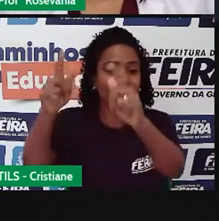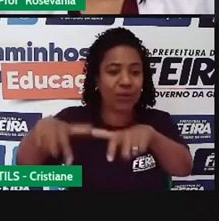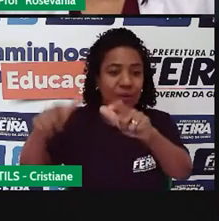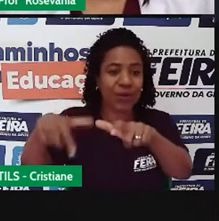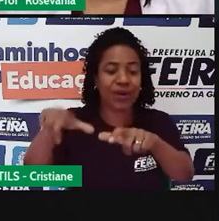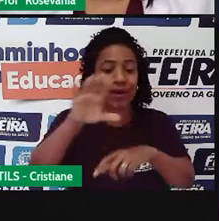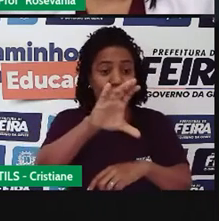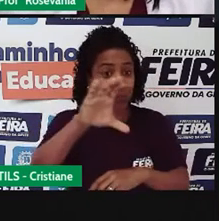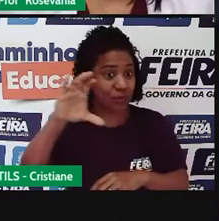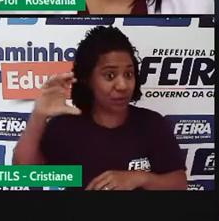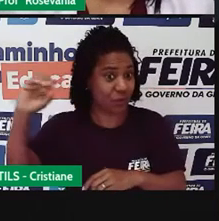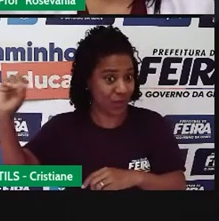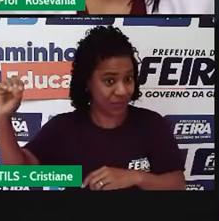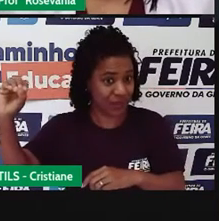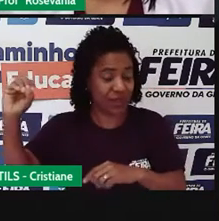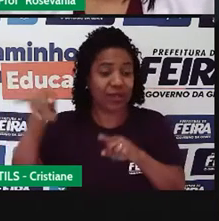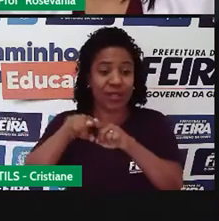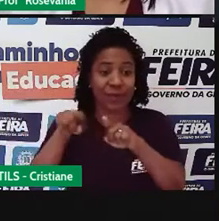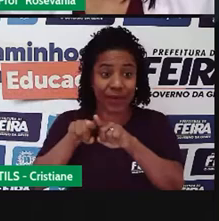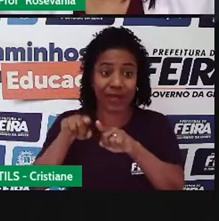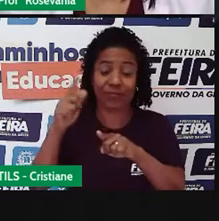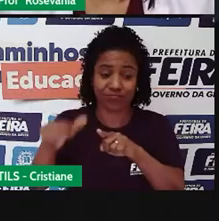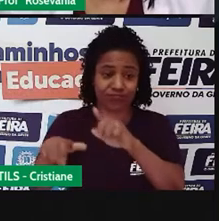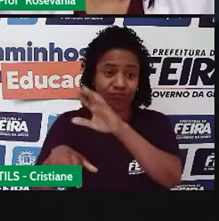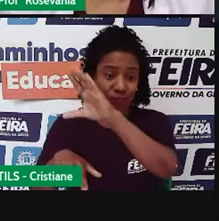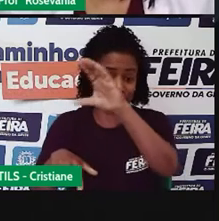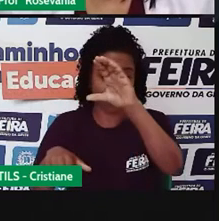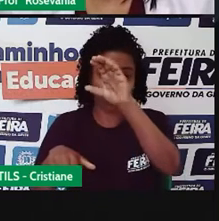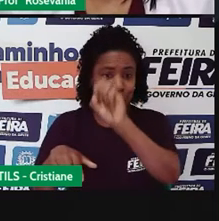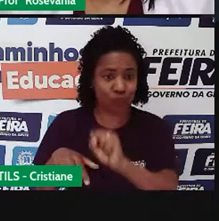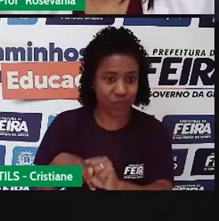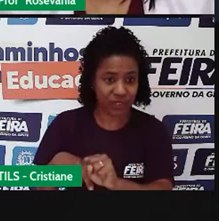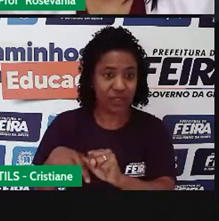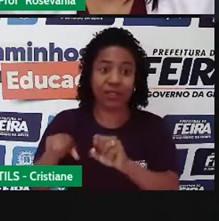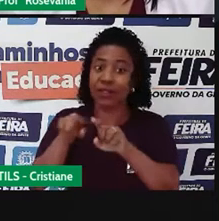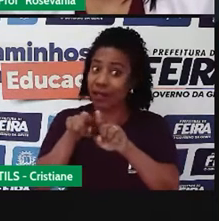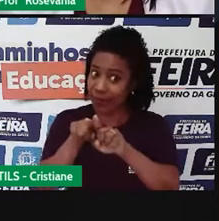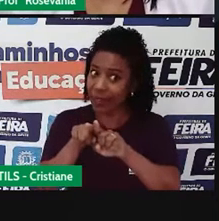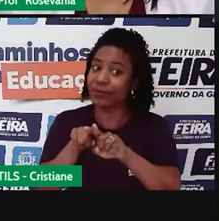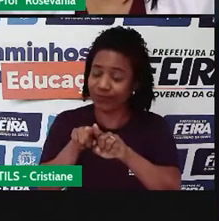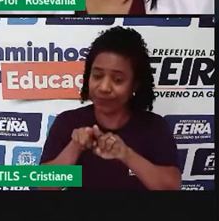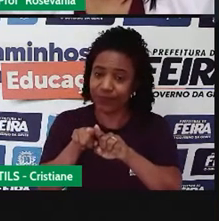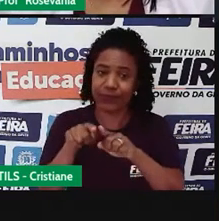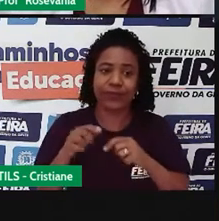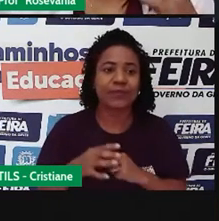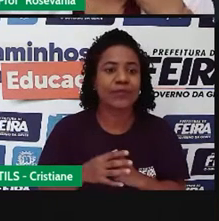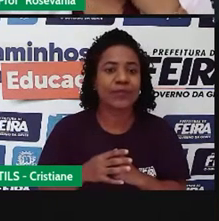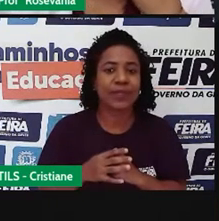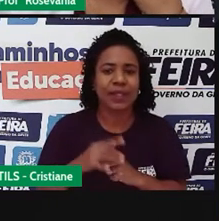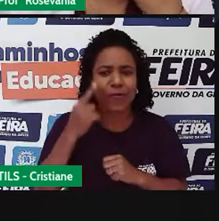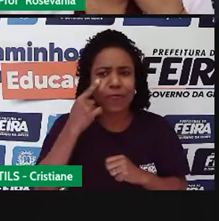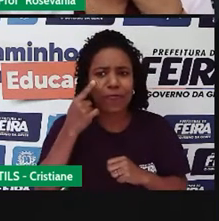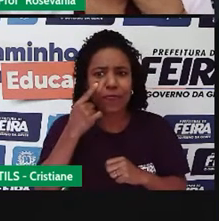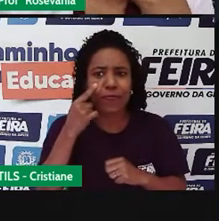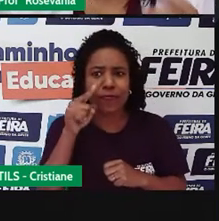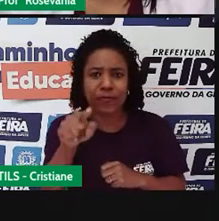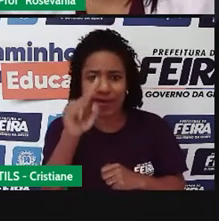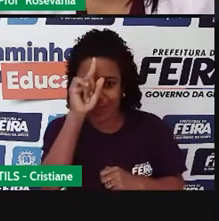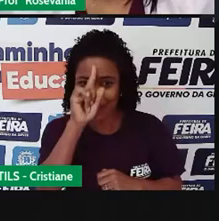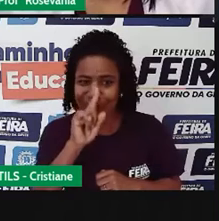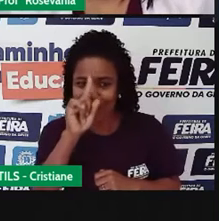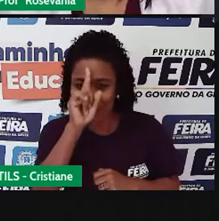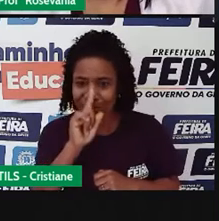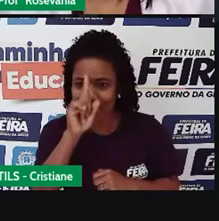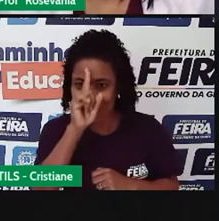centro-oeste, desculpem, nem nos rios da região sudeste. E, assim, a gente tem aqui, né, esse amarelinho aqui, né, as